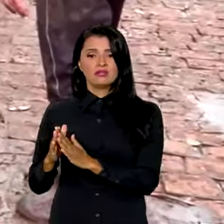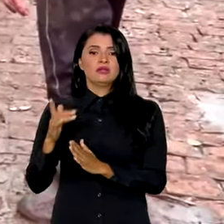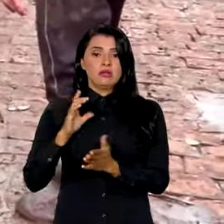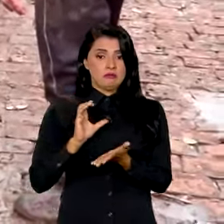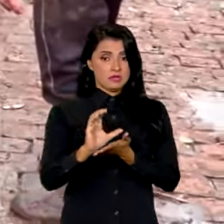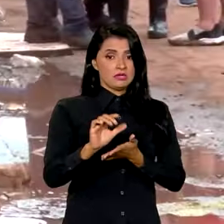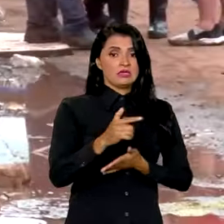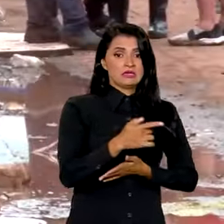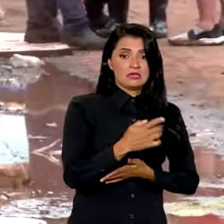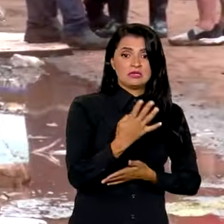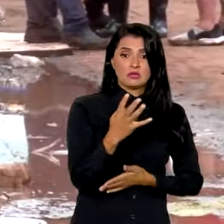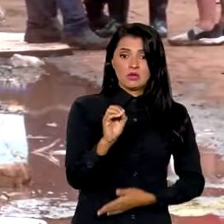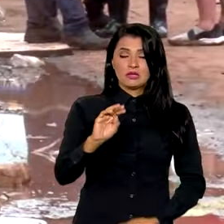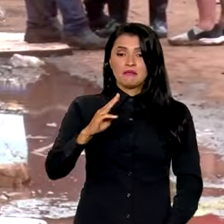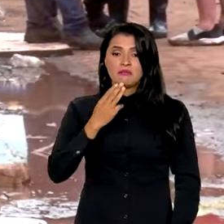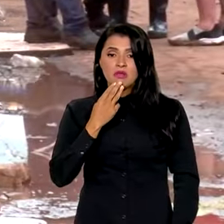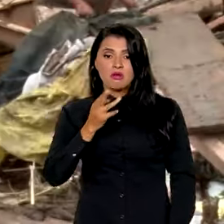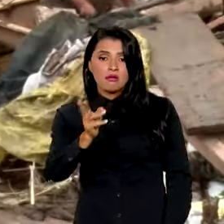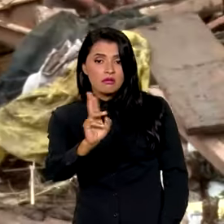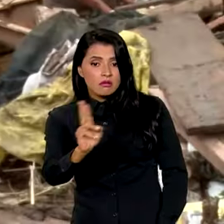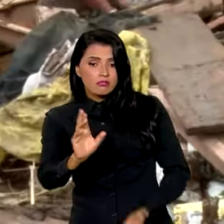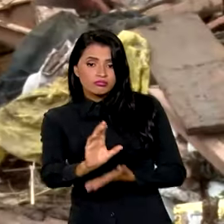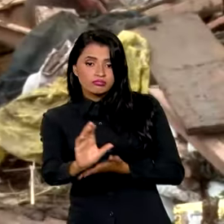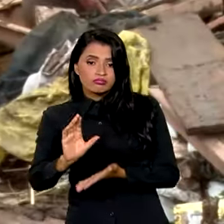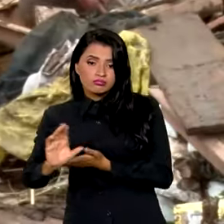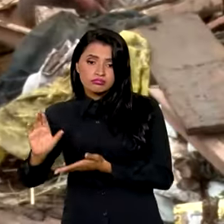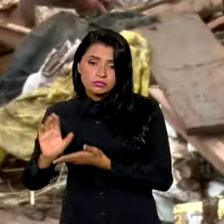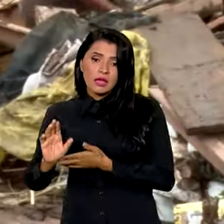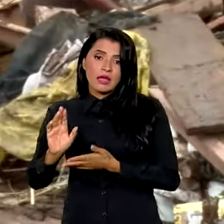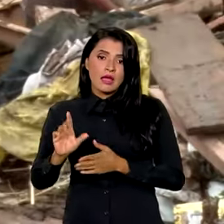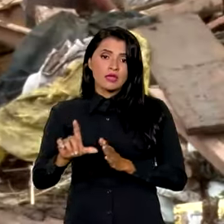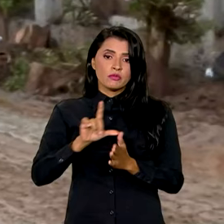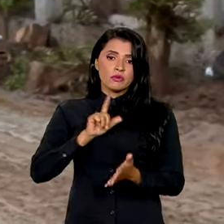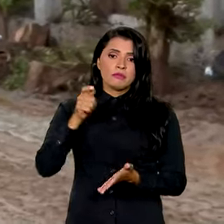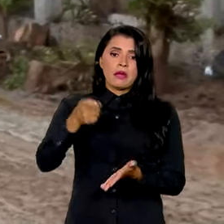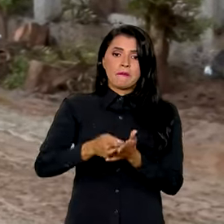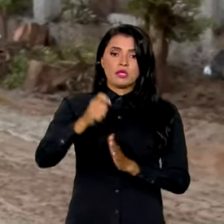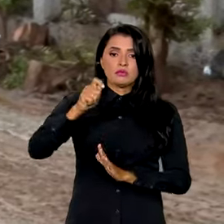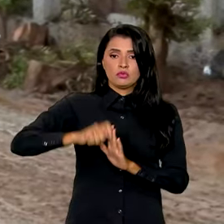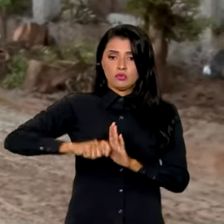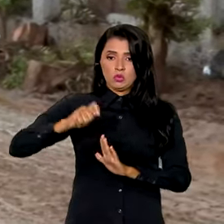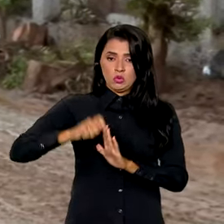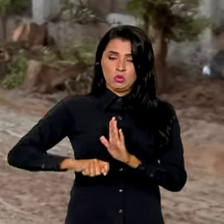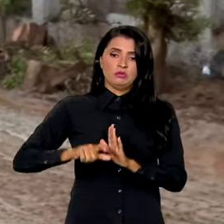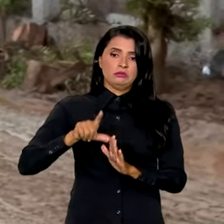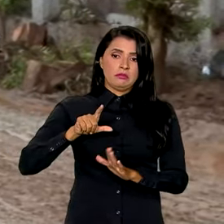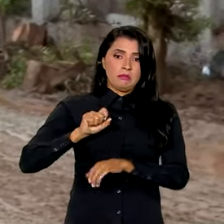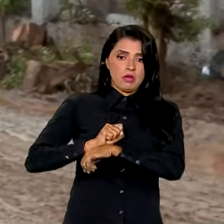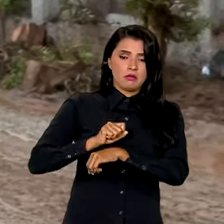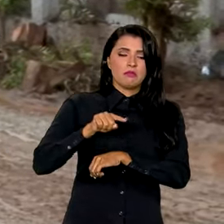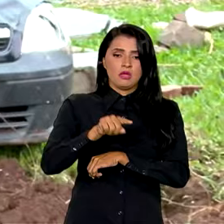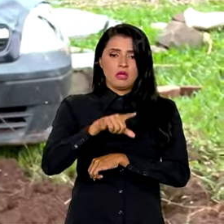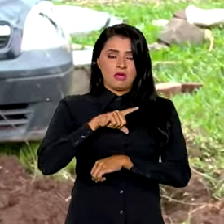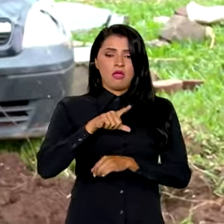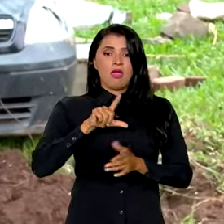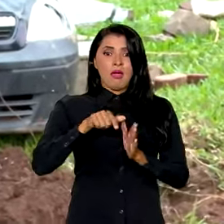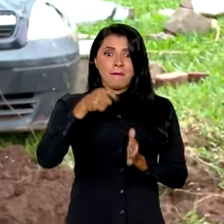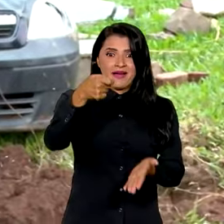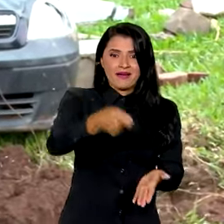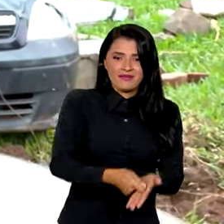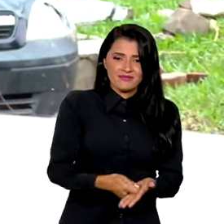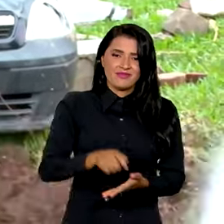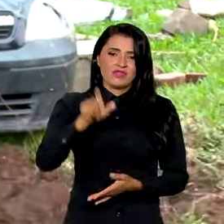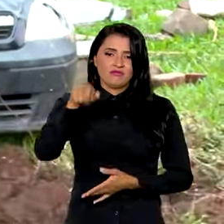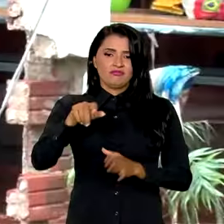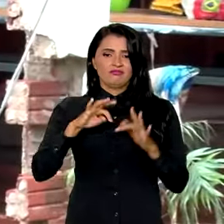de R 740 milhões, adiamento do pagamento de tributos federais e a antecipação do Bolsa Família